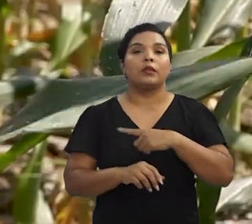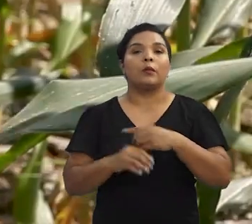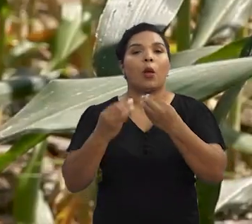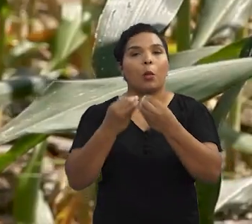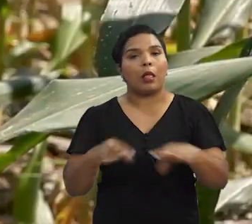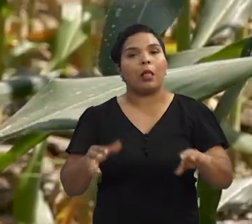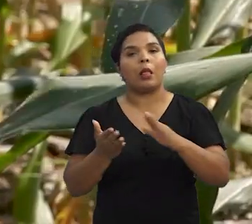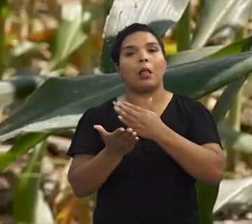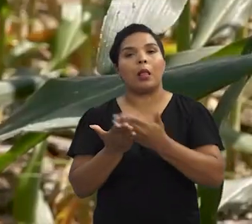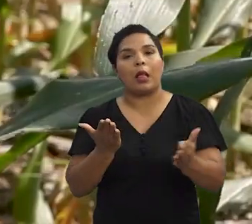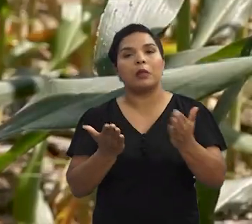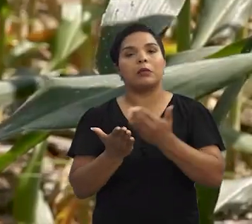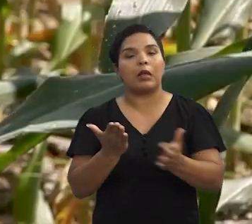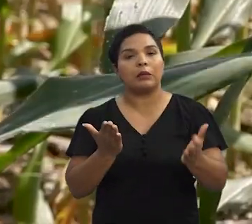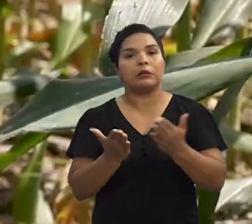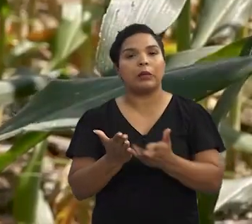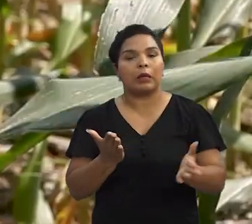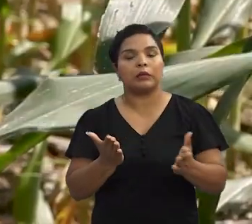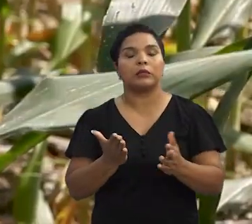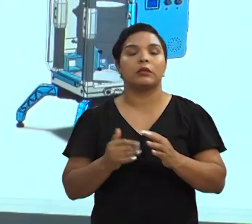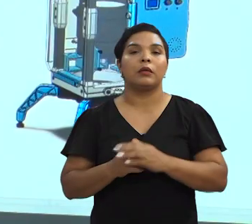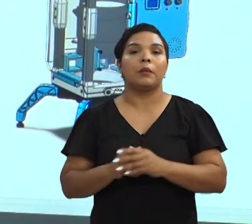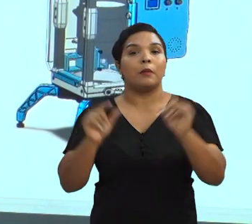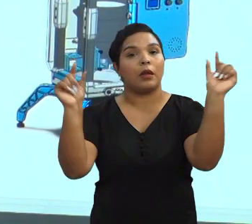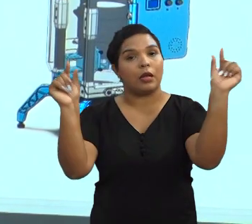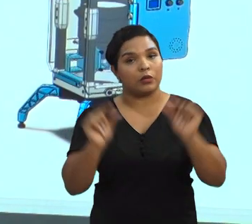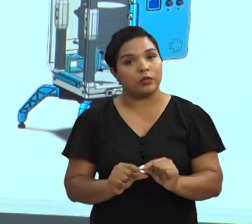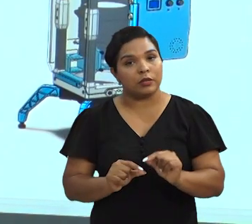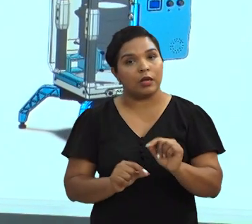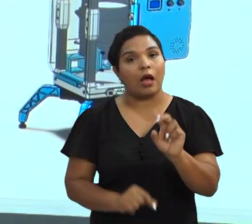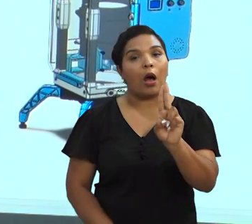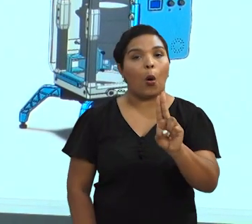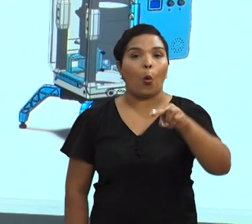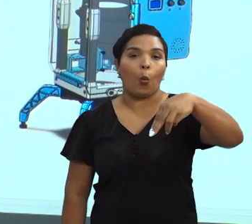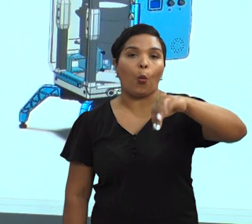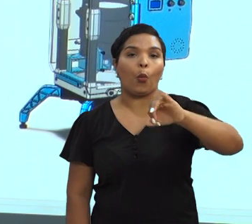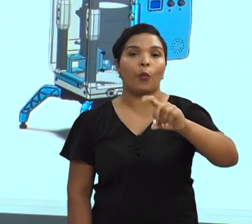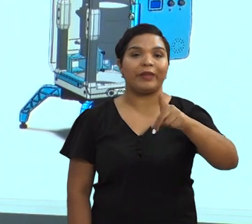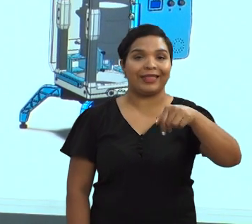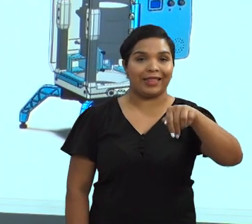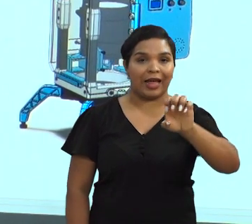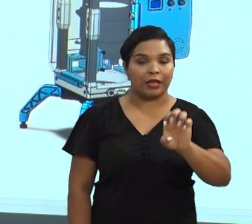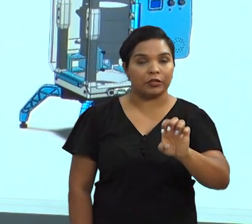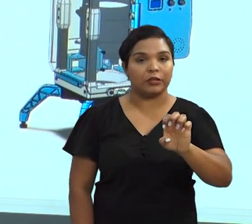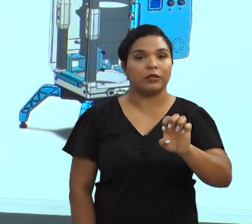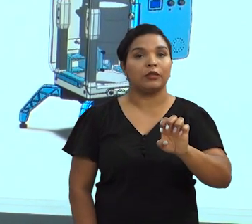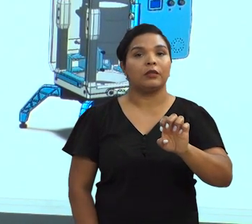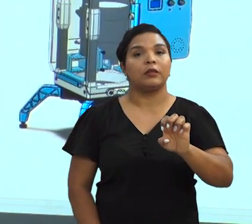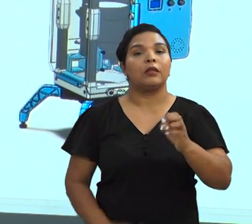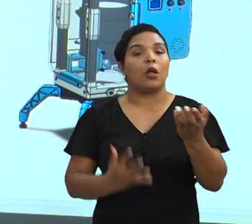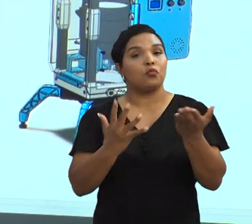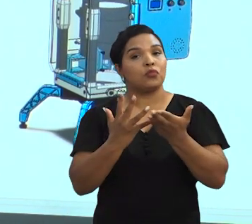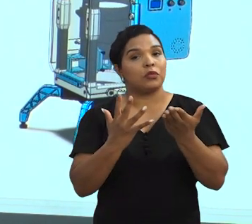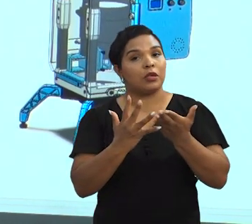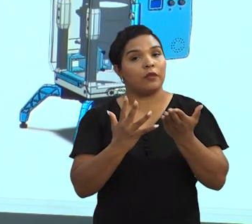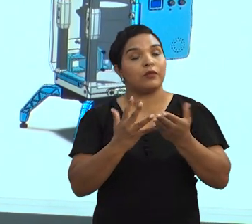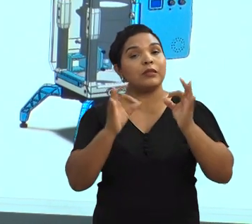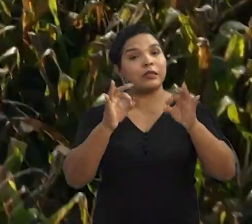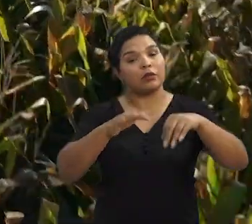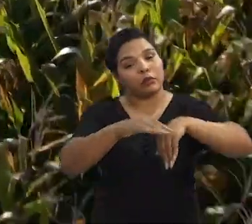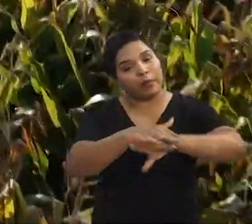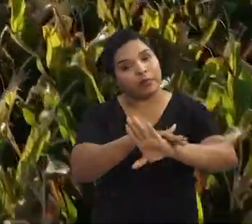você vai ter um gasto energético muito grande para reduzir essa umidade ao nível ideal de